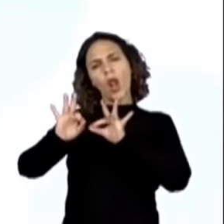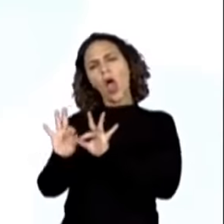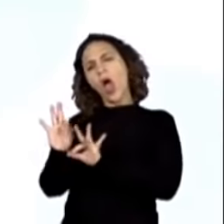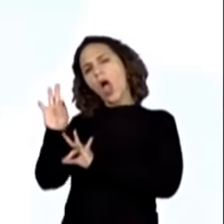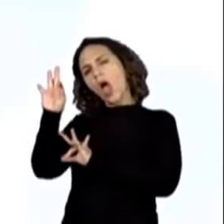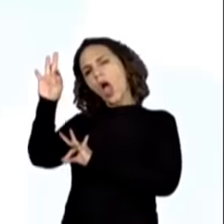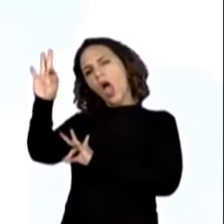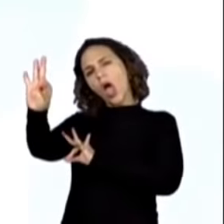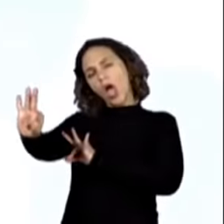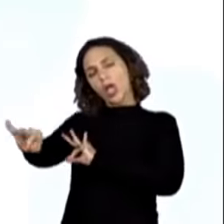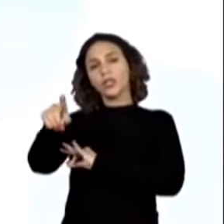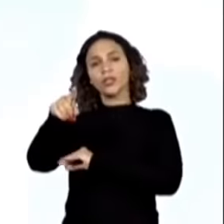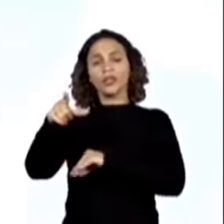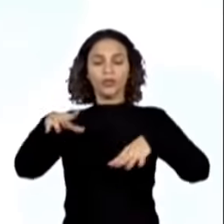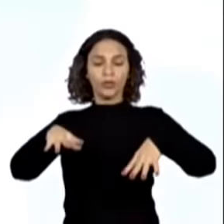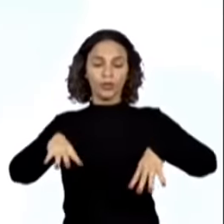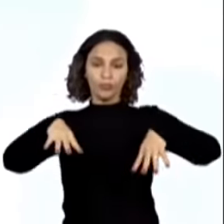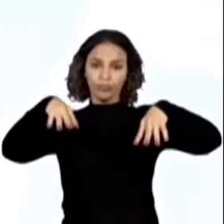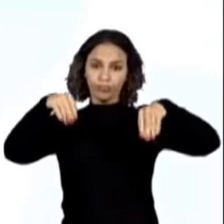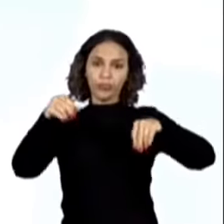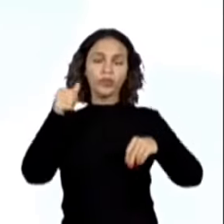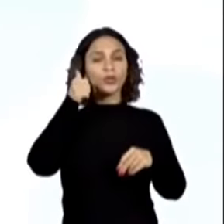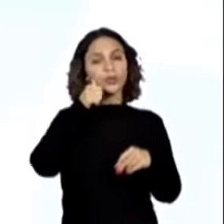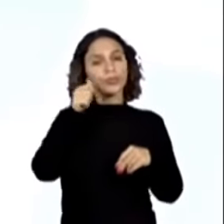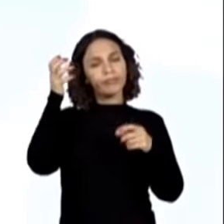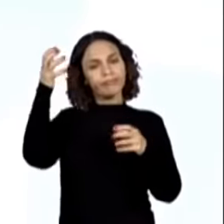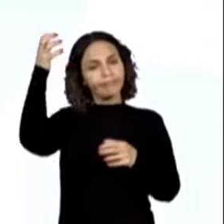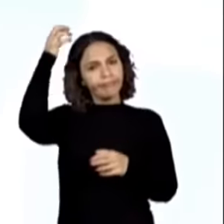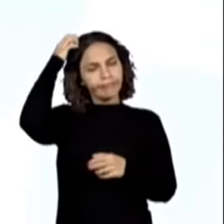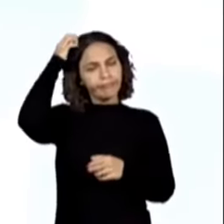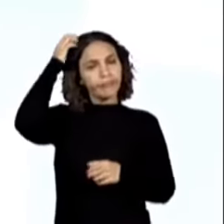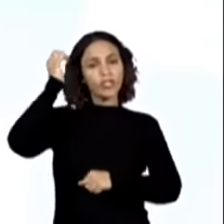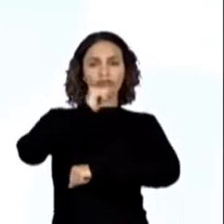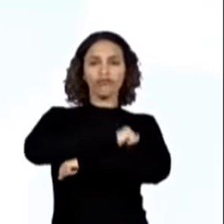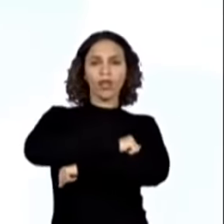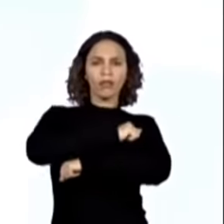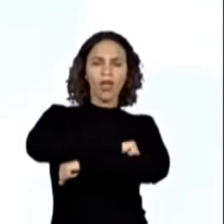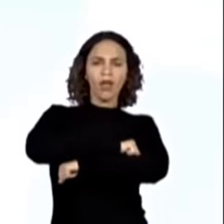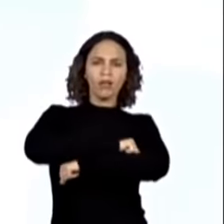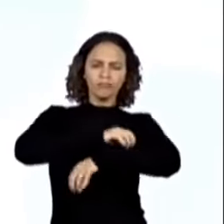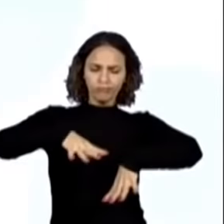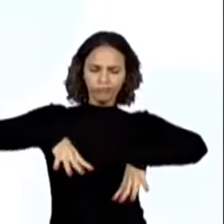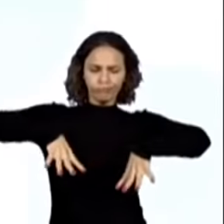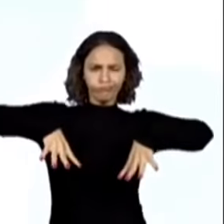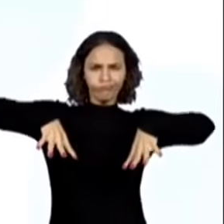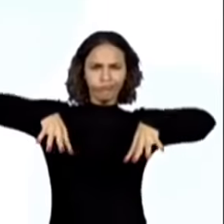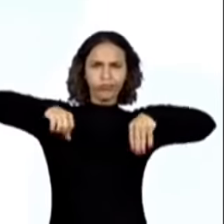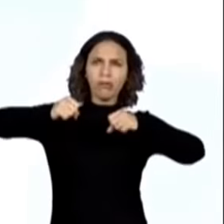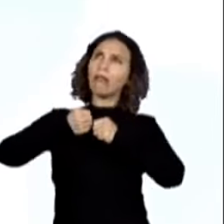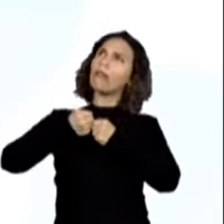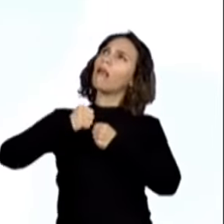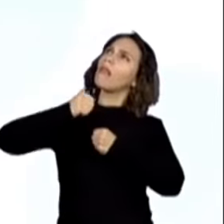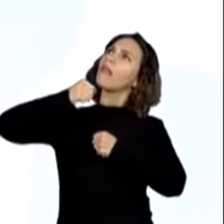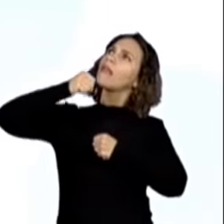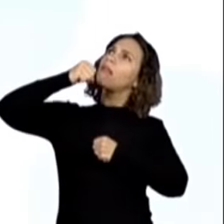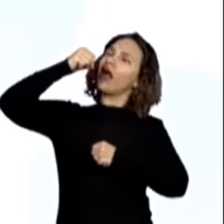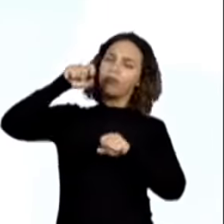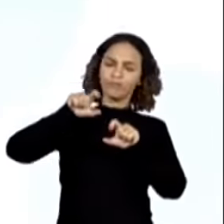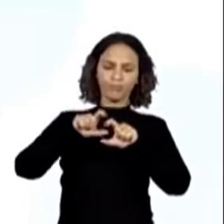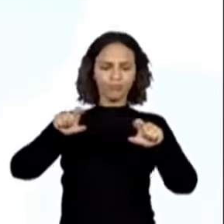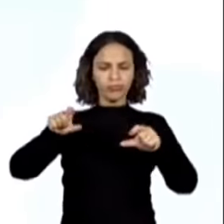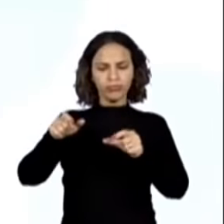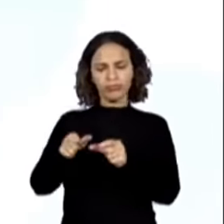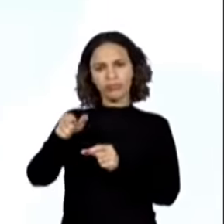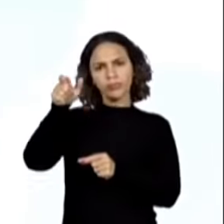bordava perto da janela do castelo. Uma grande janela com batentes de ébano.